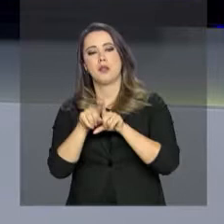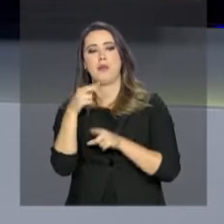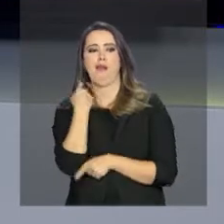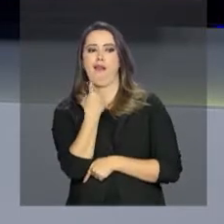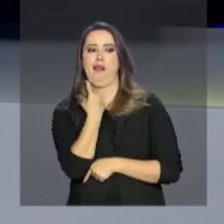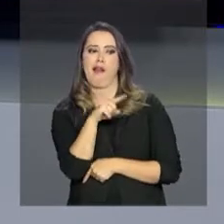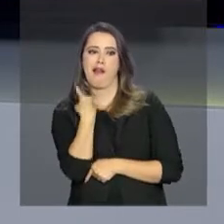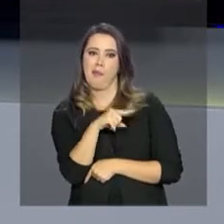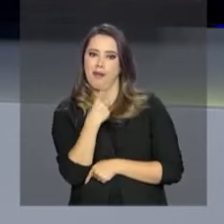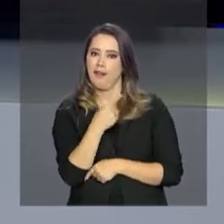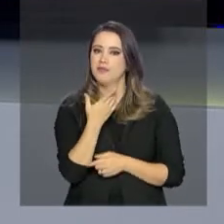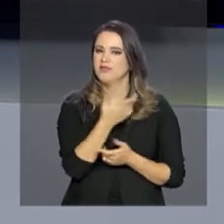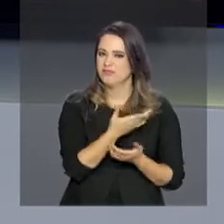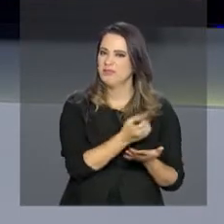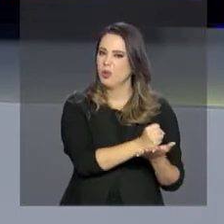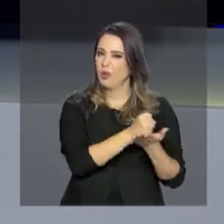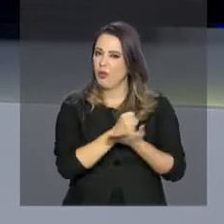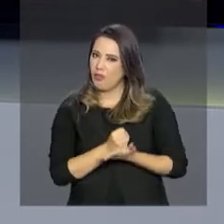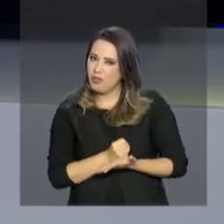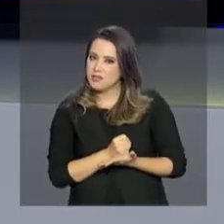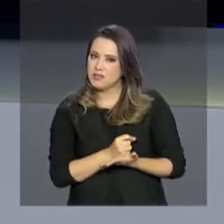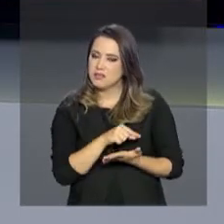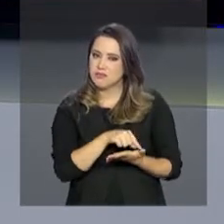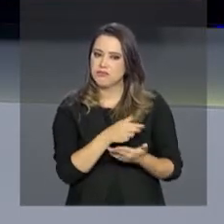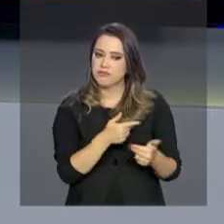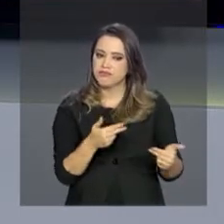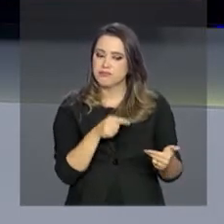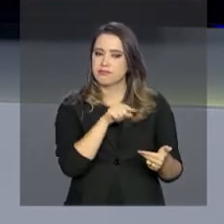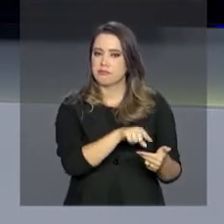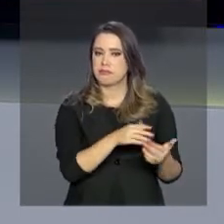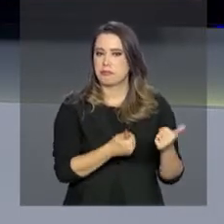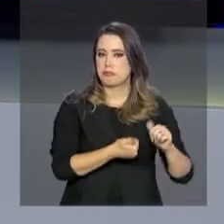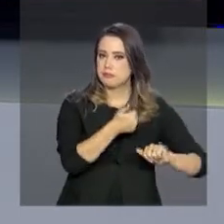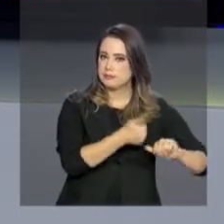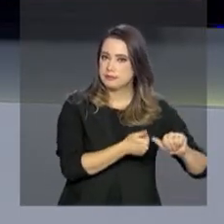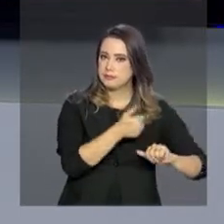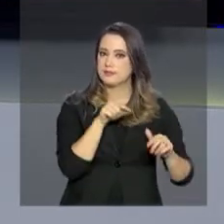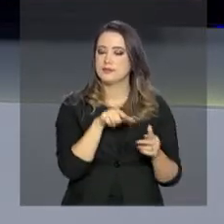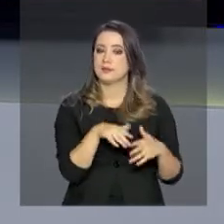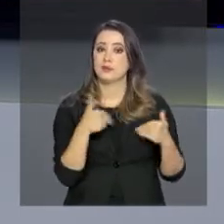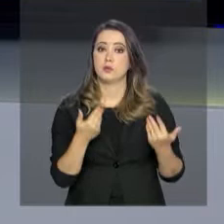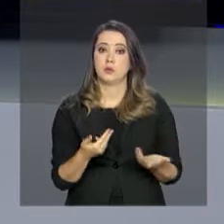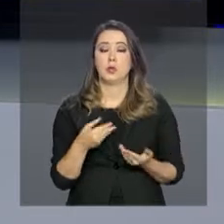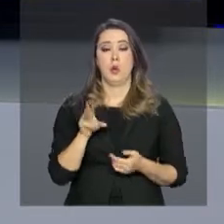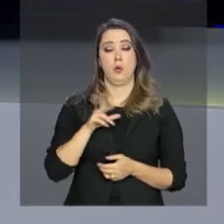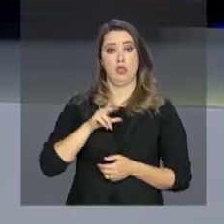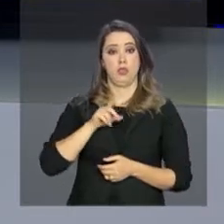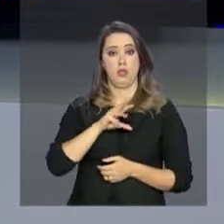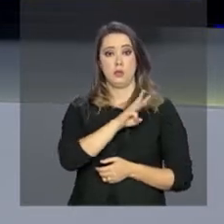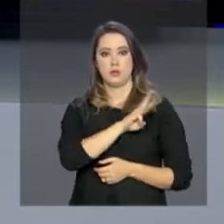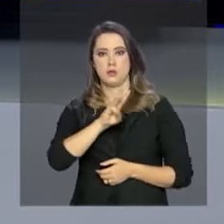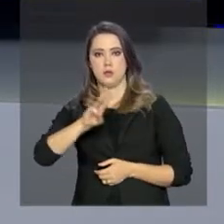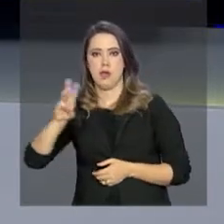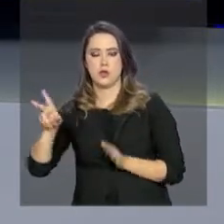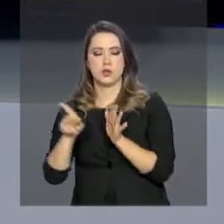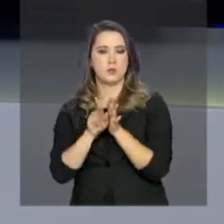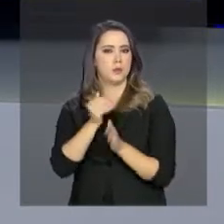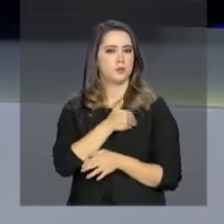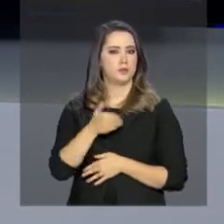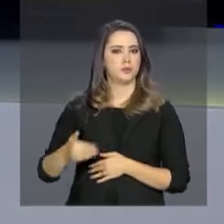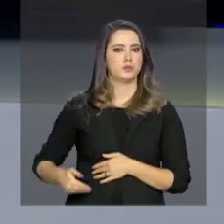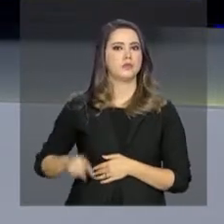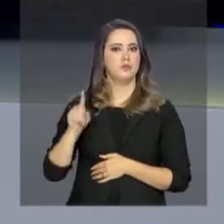reclamar dos serviços oferecidos e da qualidade dos produtos. Nesse meio, a plataforma consumidor.gov é um dos